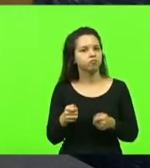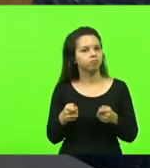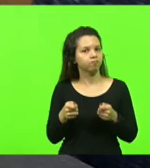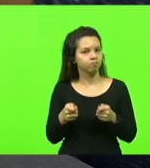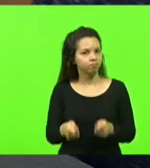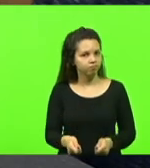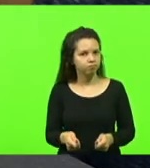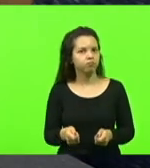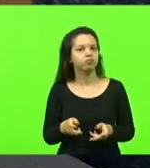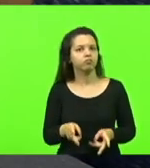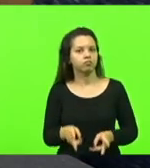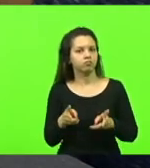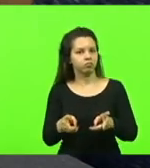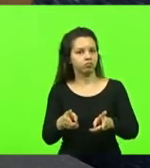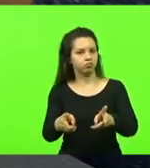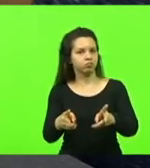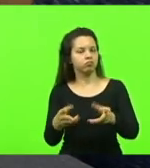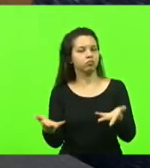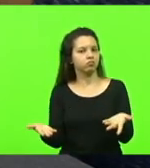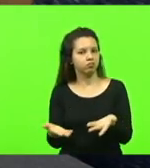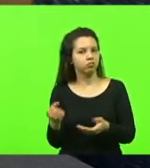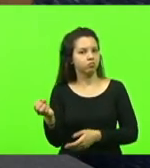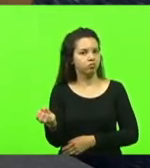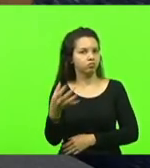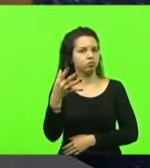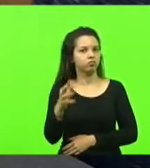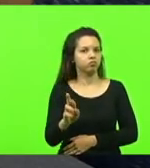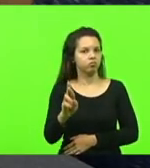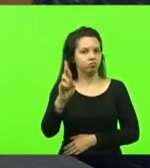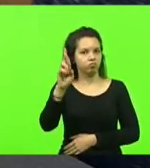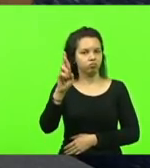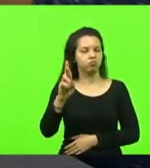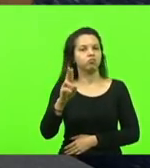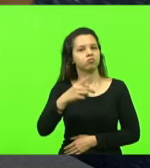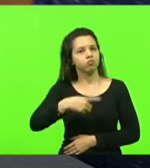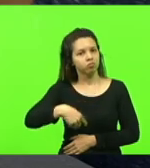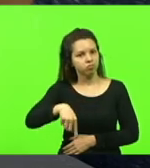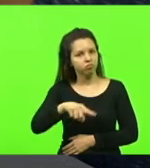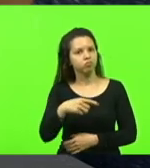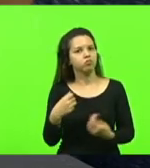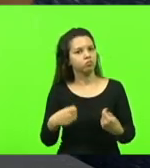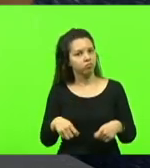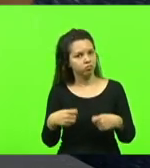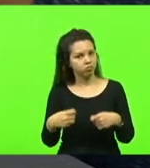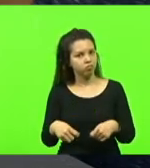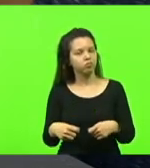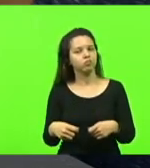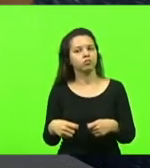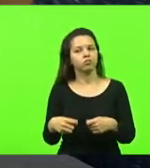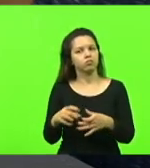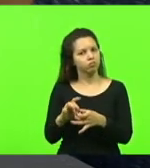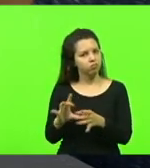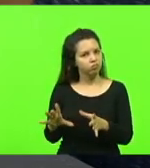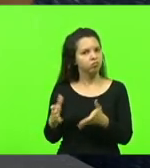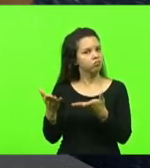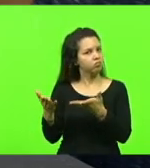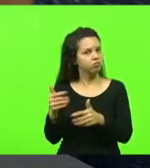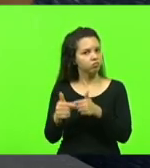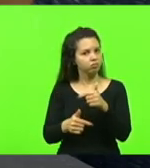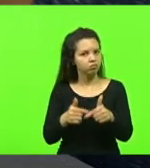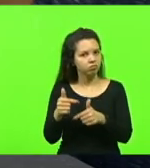novo chefe Marcos Guizoni. Nós temos mais é que deixar o doutor Marcos trabalhar com a sua equipe, fazendo